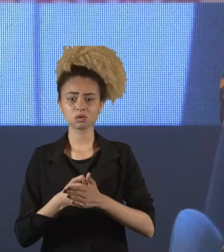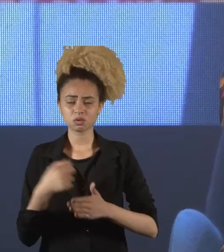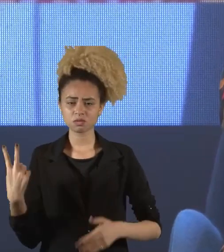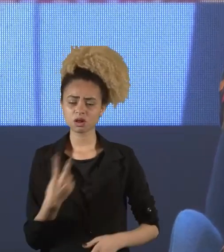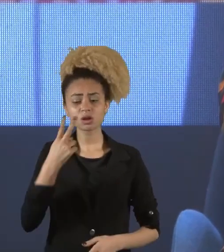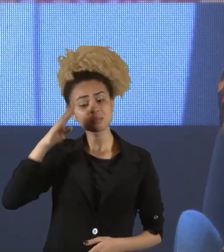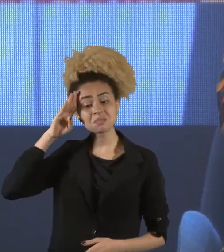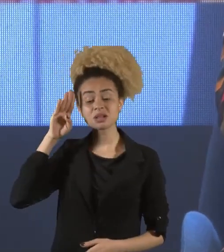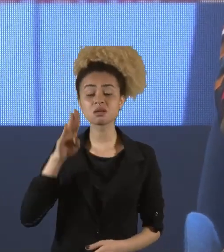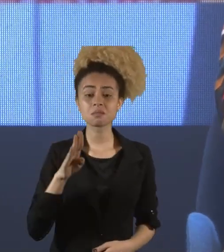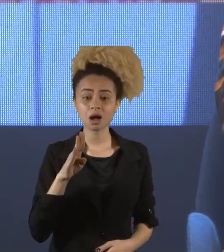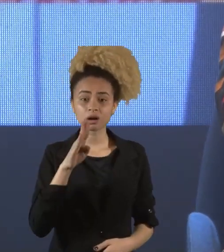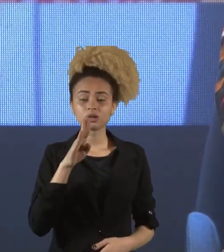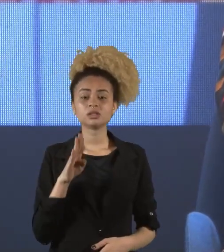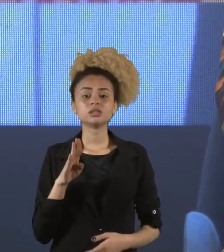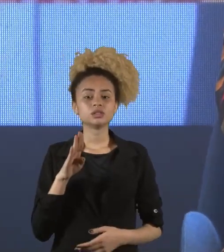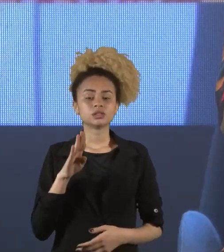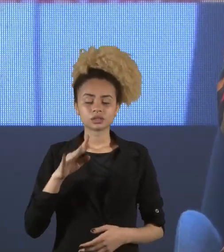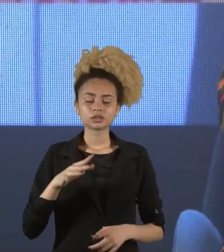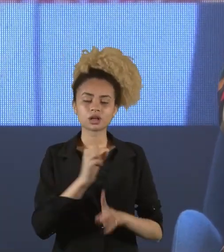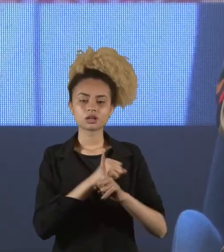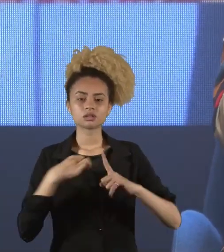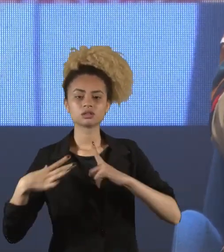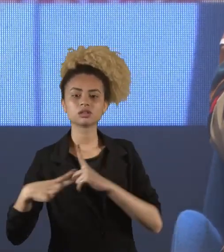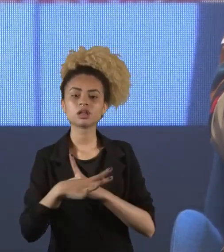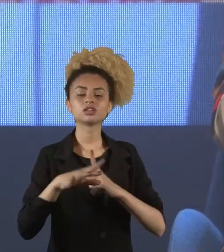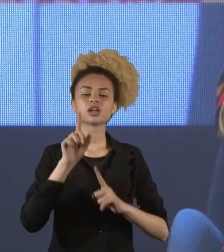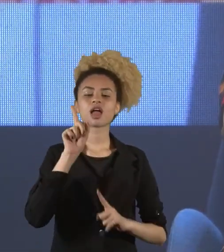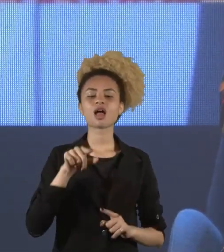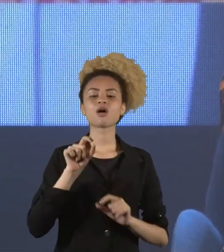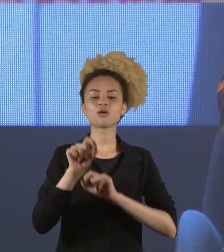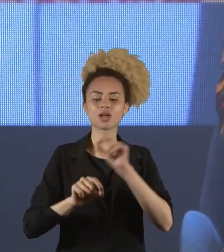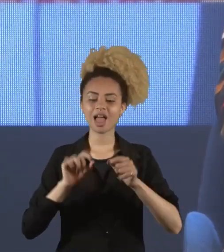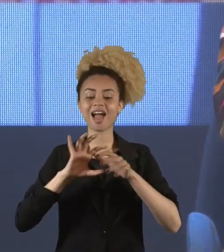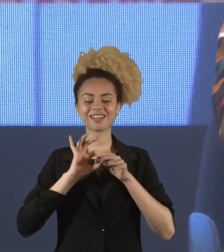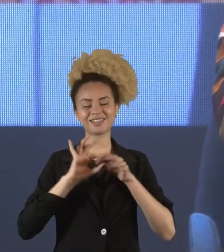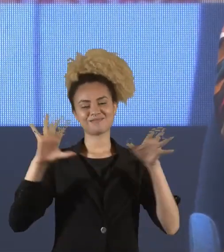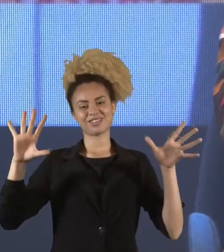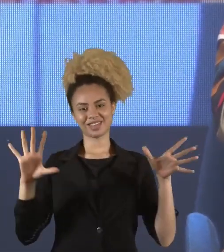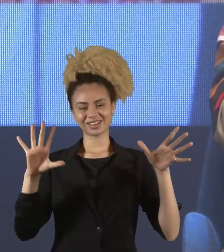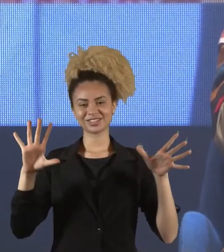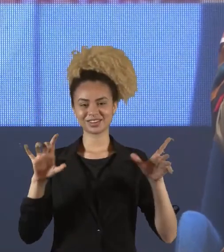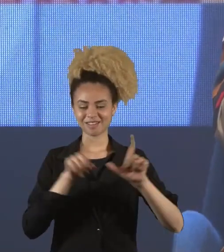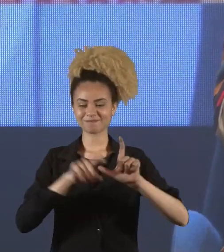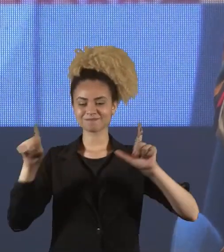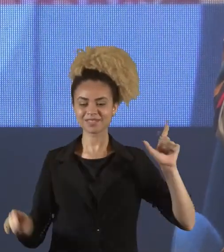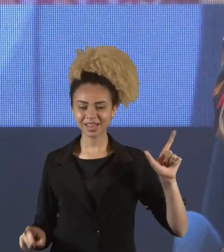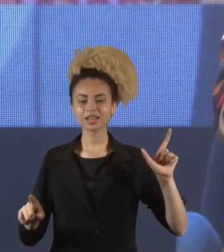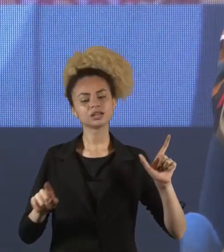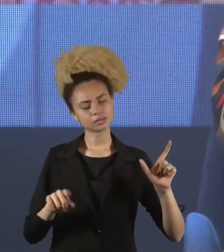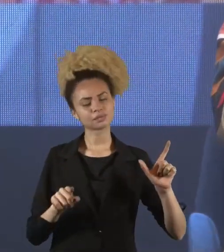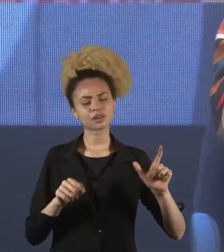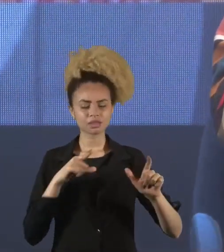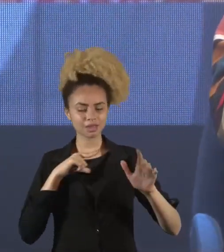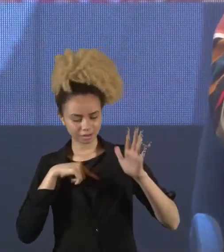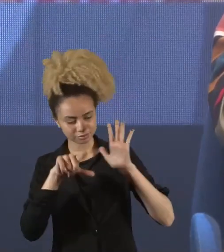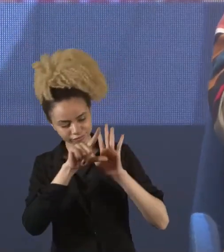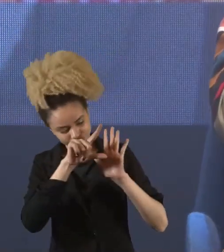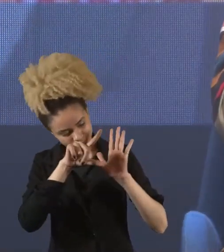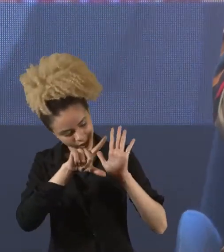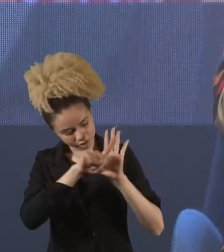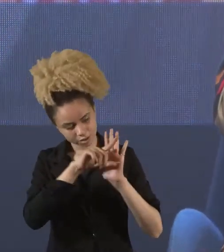fundamentais da nossa sociedade, que é justamente a liberdade. E isso, claro, dentro dos limites da lei.